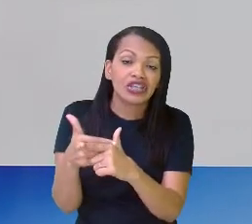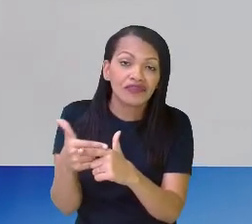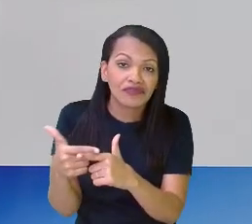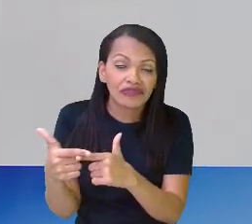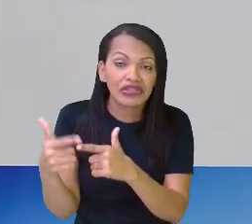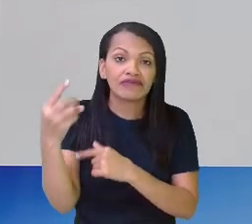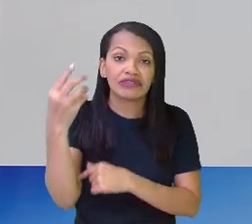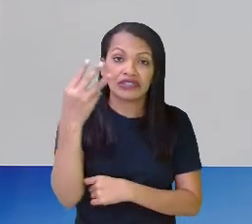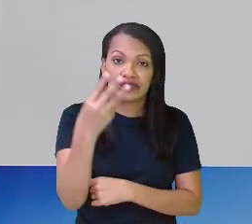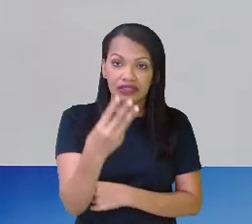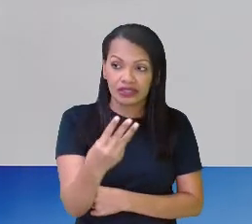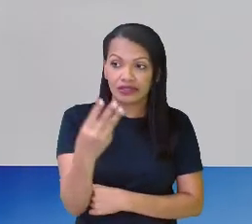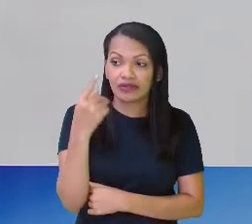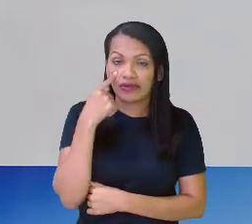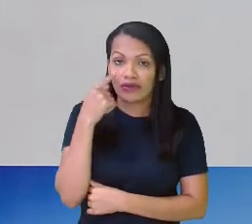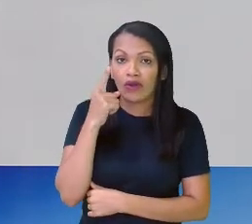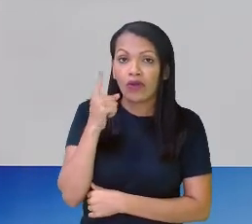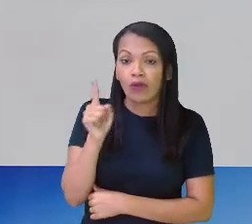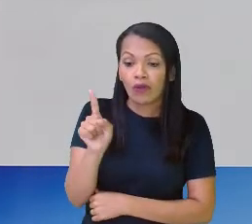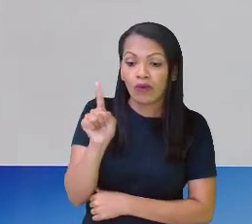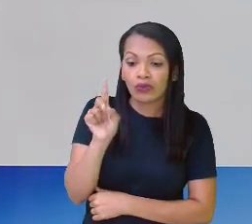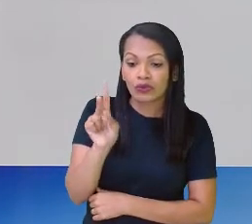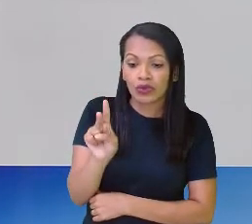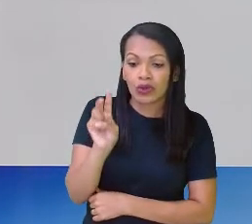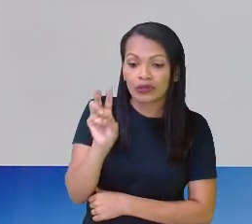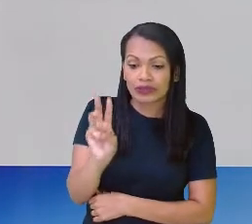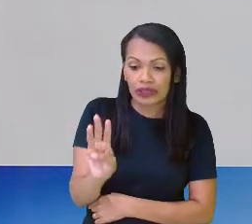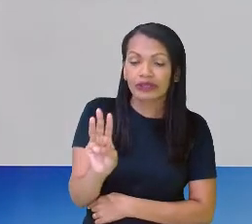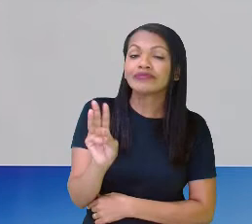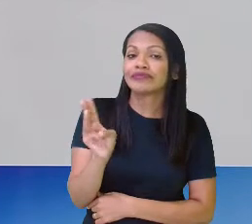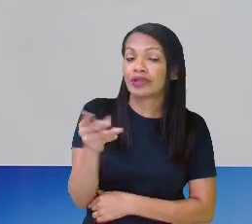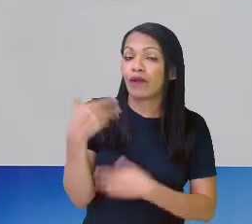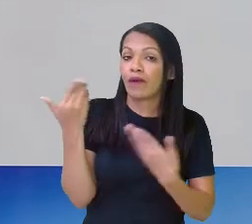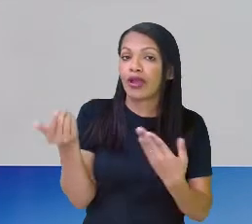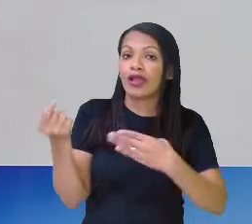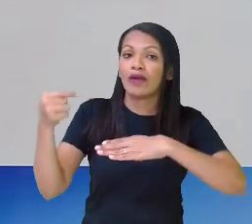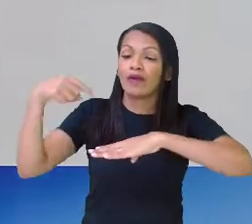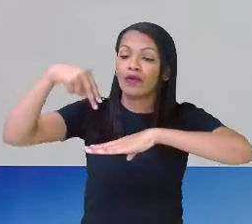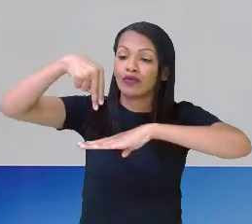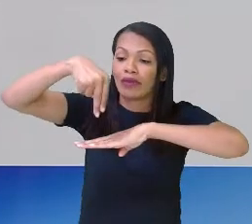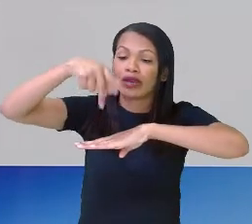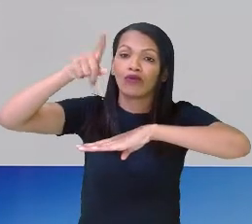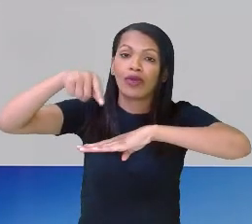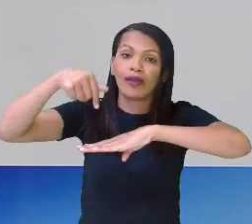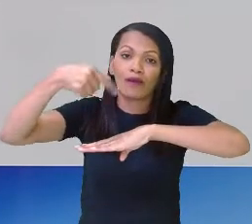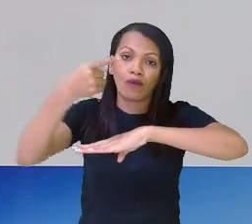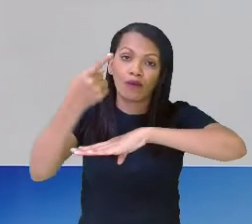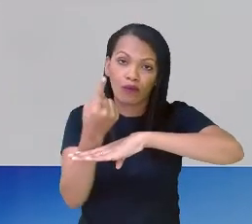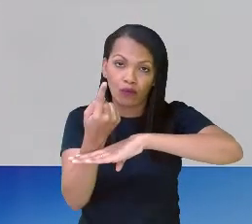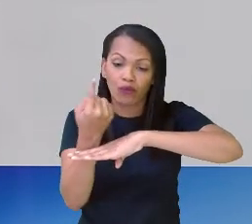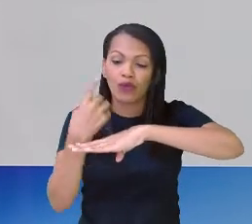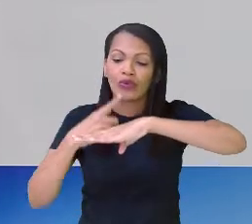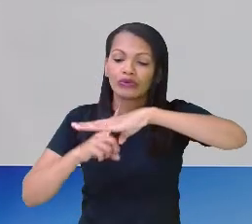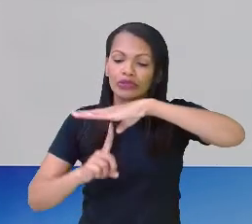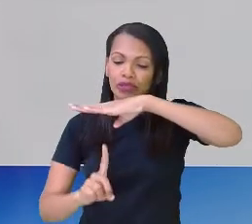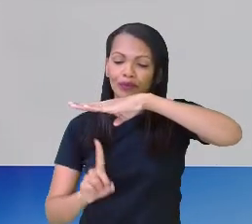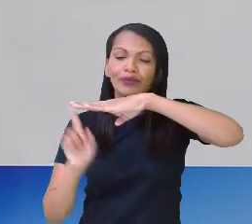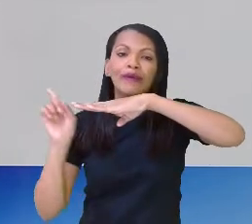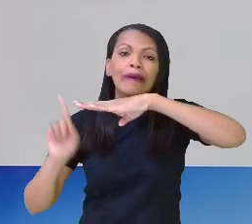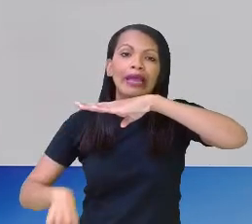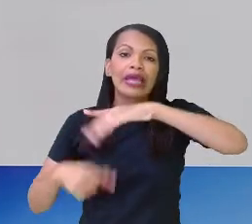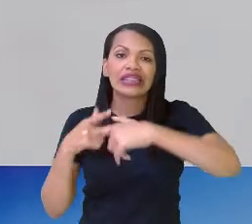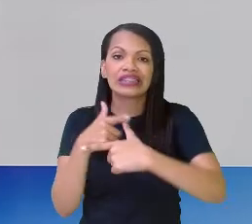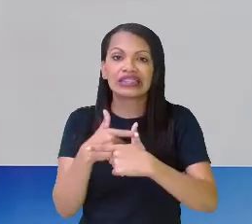total de três partes. Um, dois, três. Por isso que é um terço. O denominador sempre vai representar esse meu